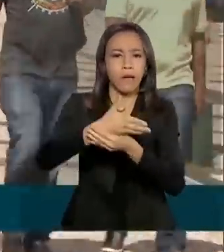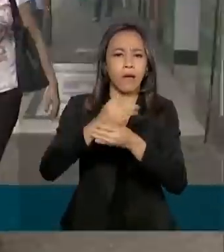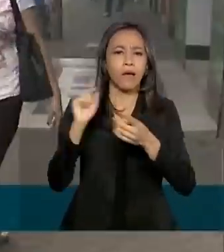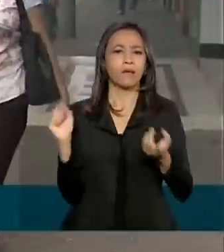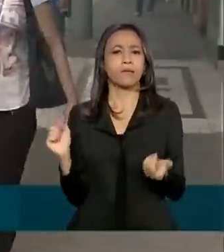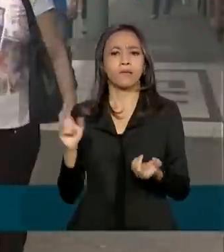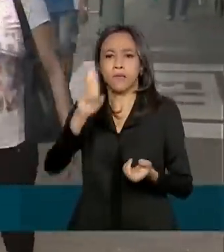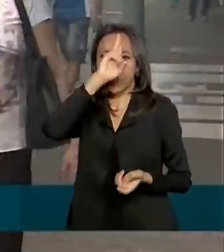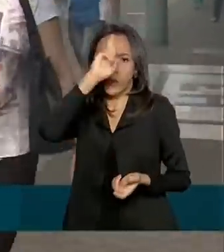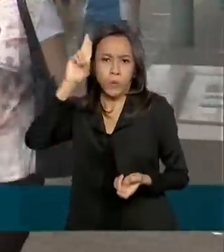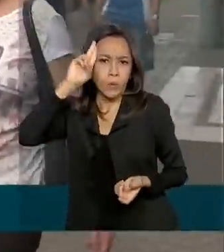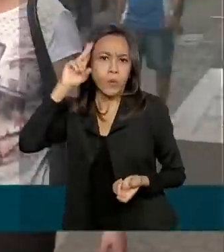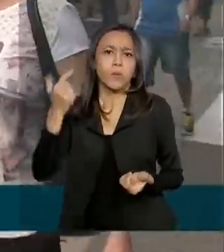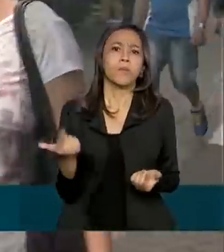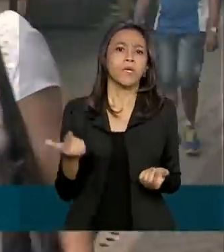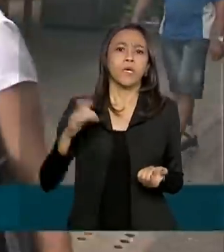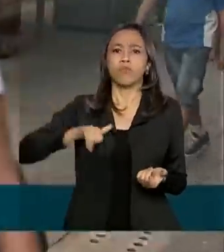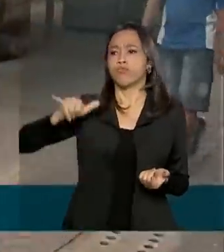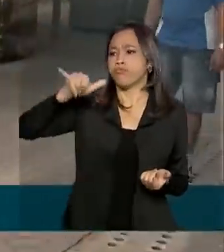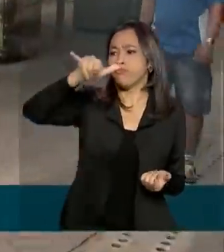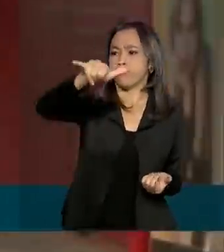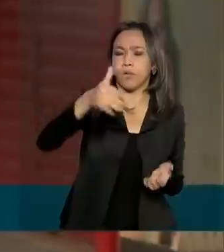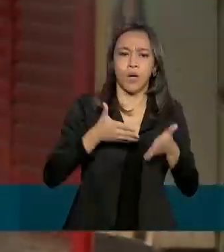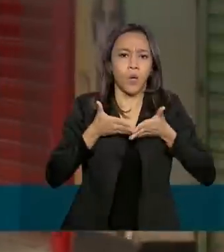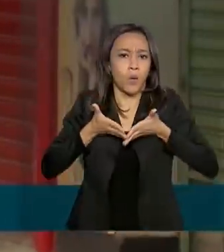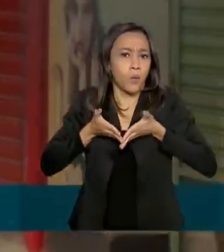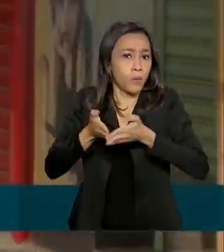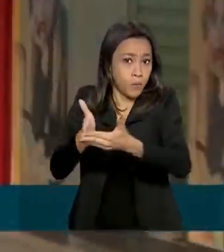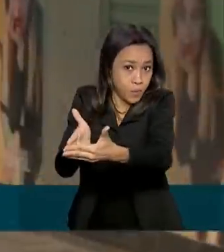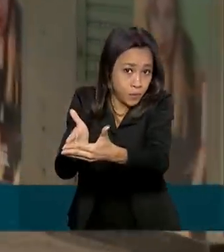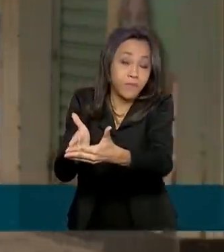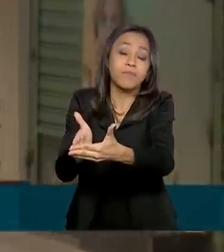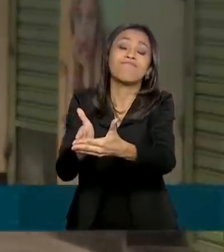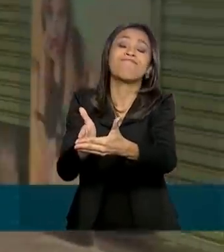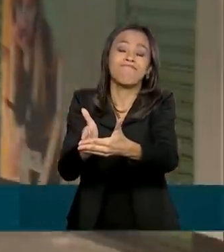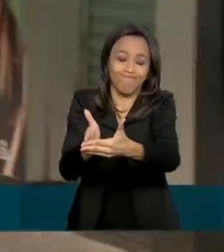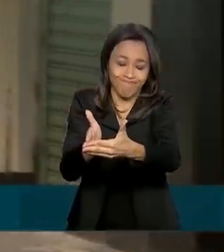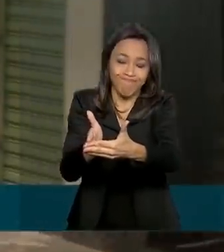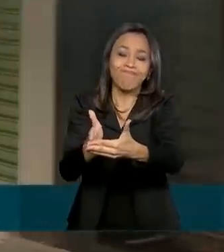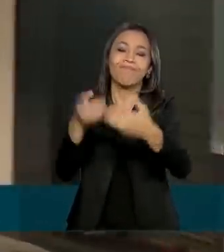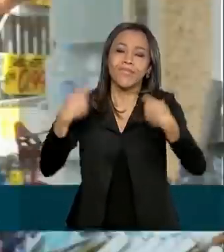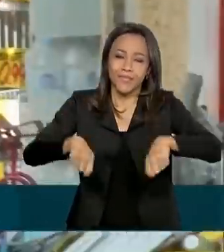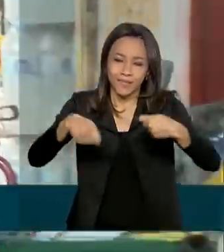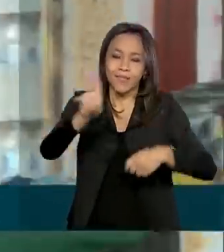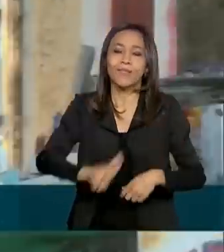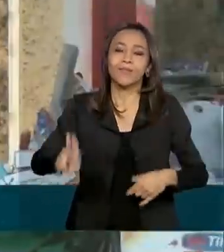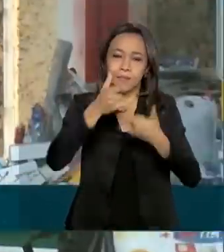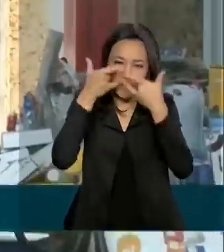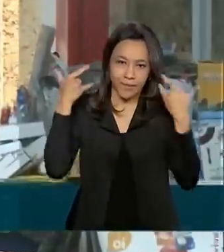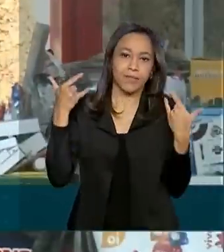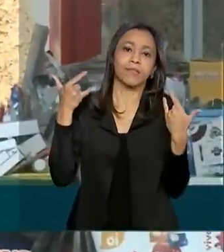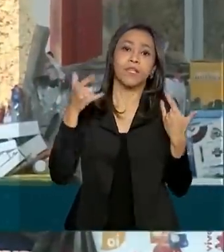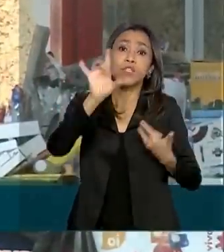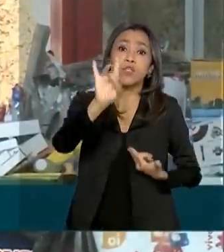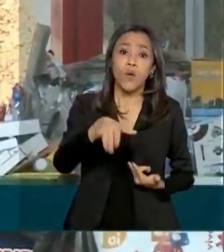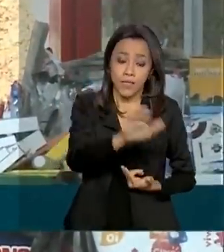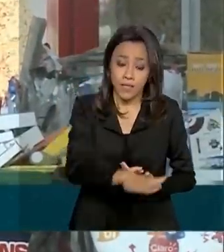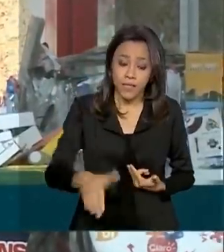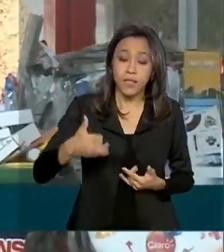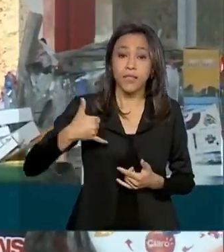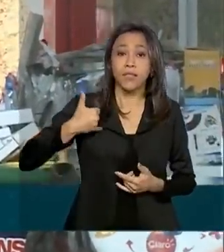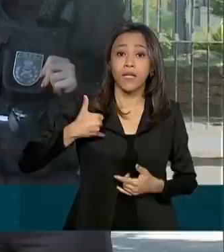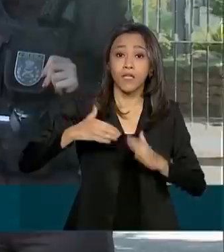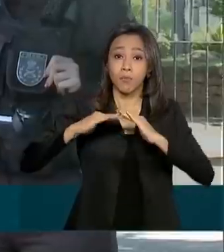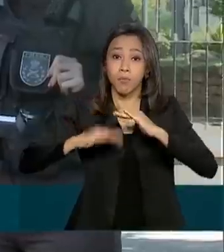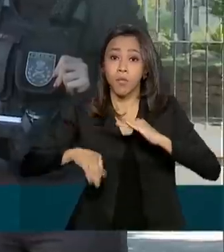além de ônibus, aeronaves ou embarcações de uso coletivo, também deve estar de máscara. Só as crianças menores de